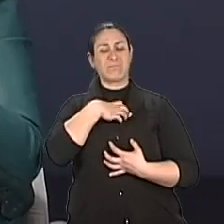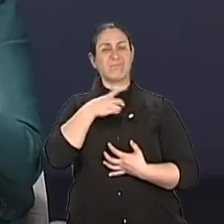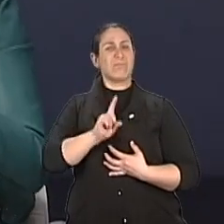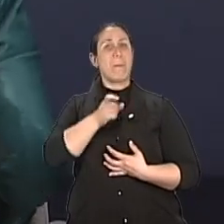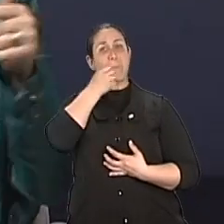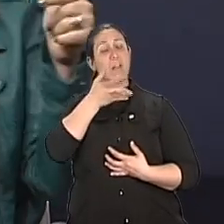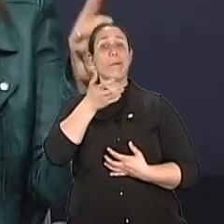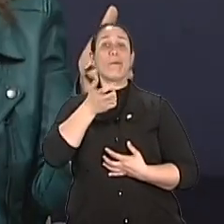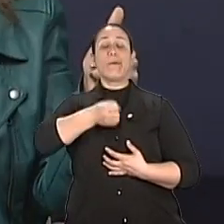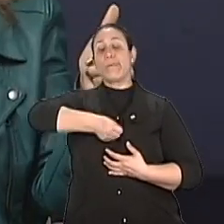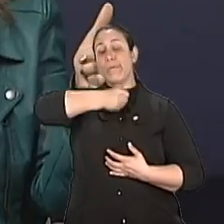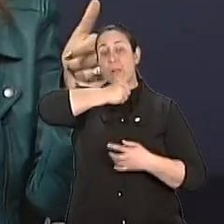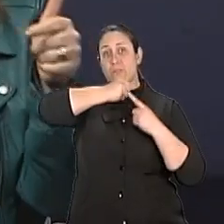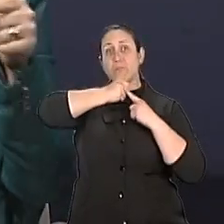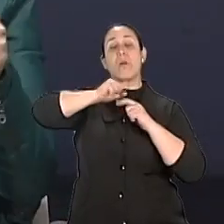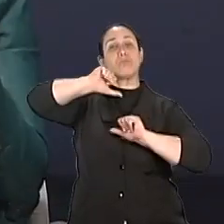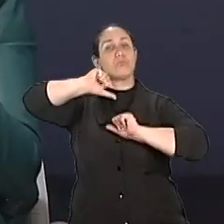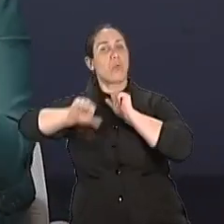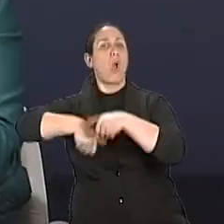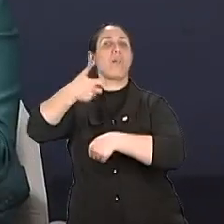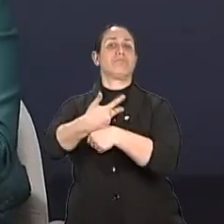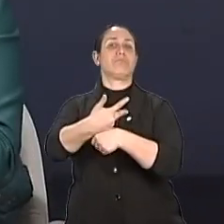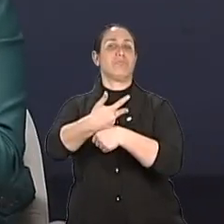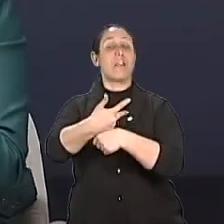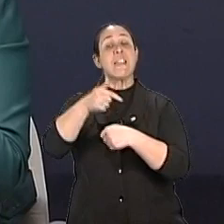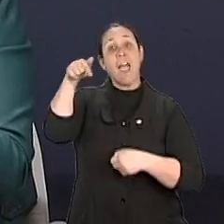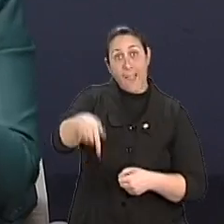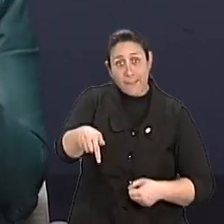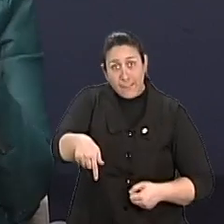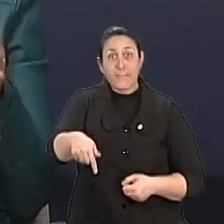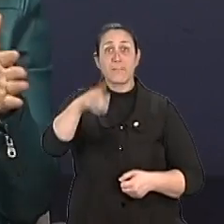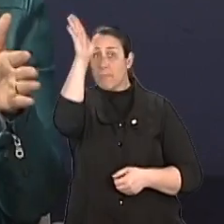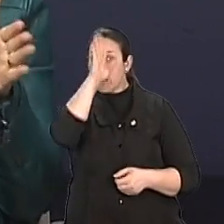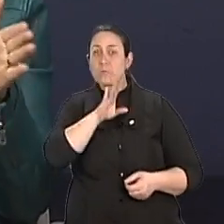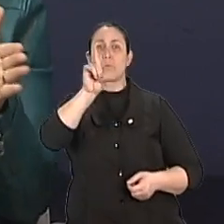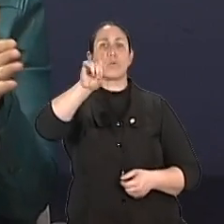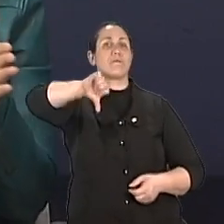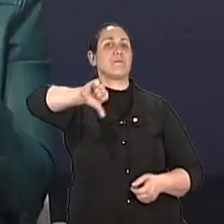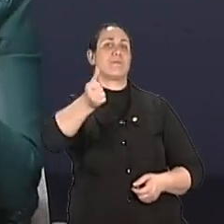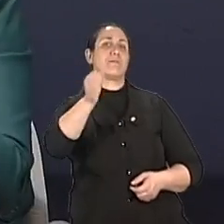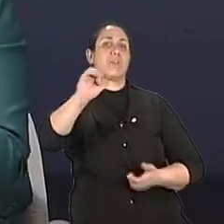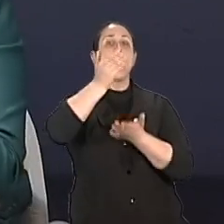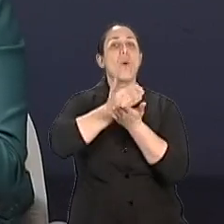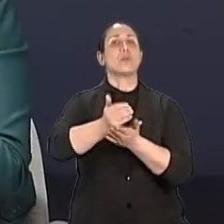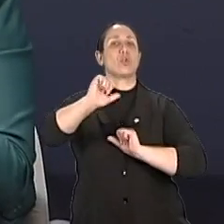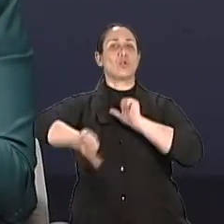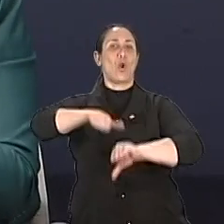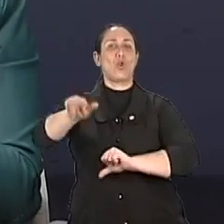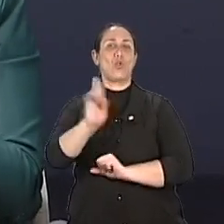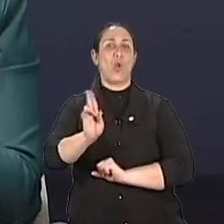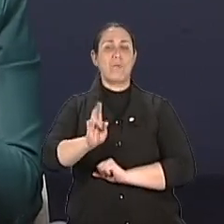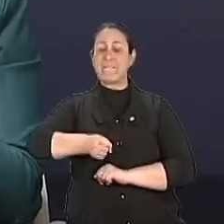substituindo. E no Brasil, foi só a partir da década de 60 que a palavra velho é substituído por